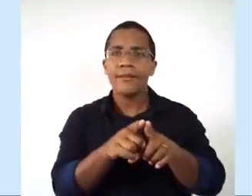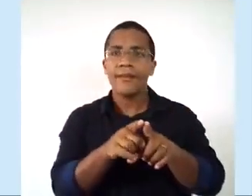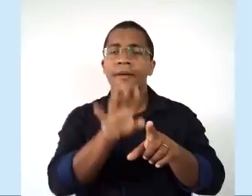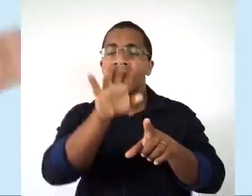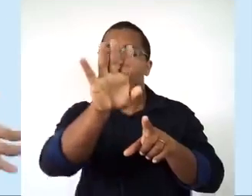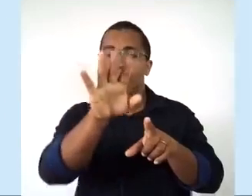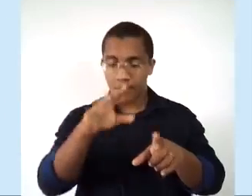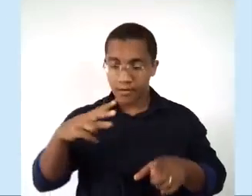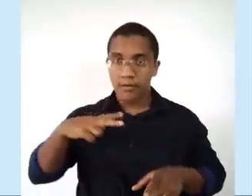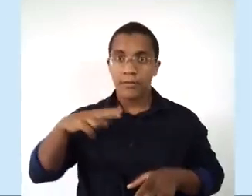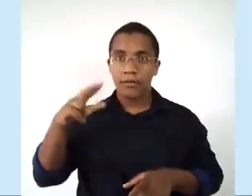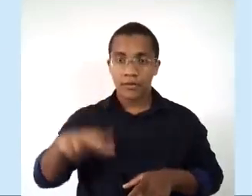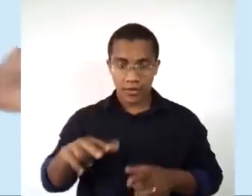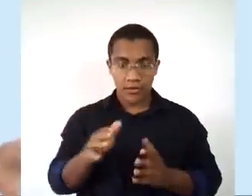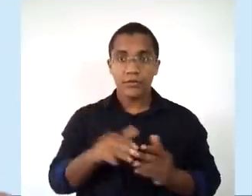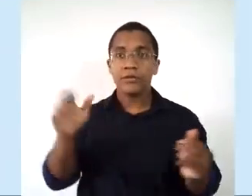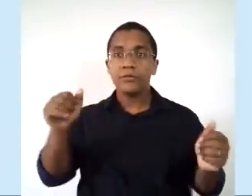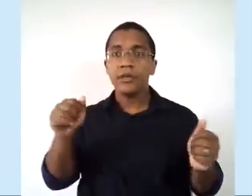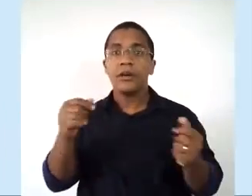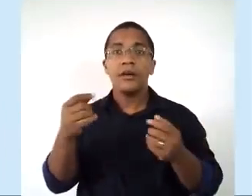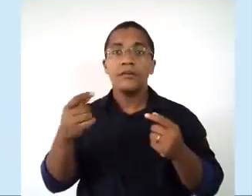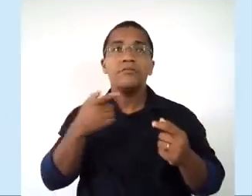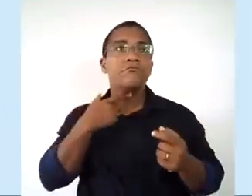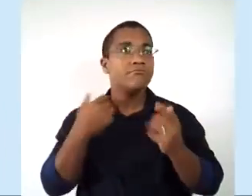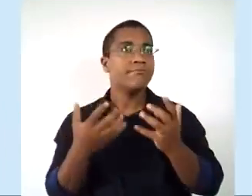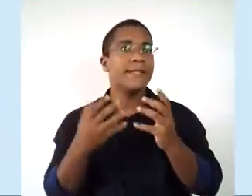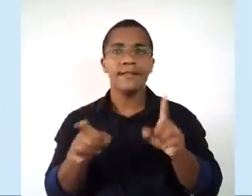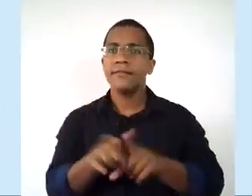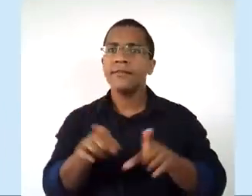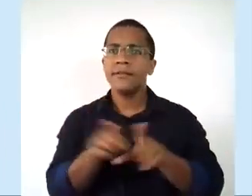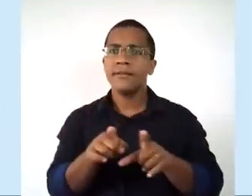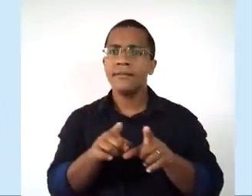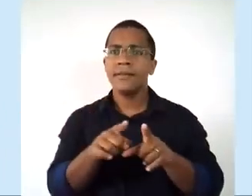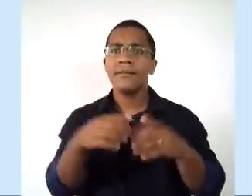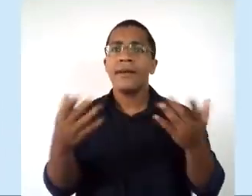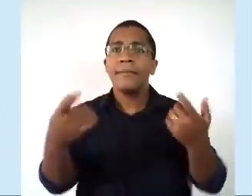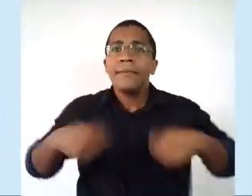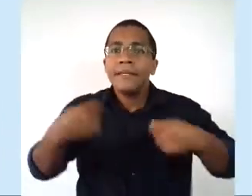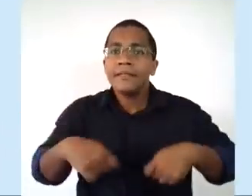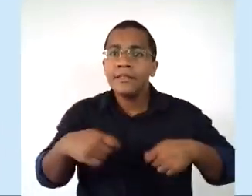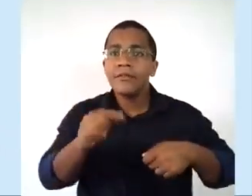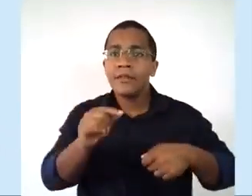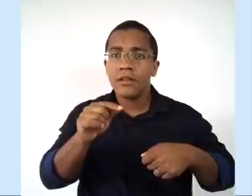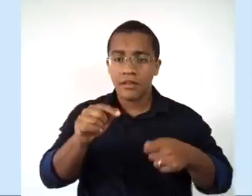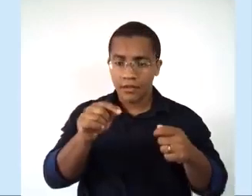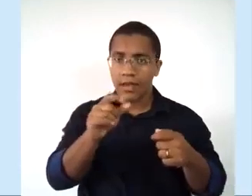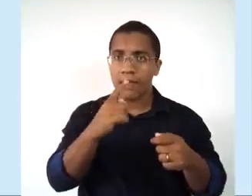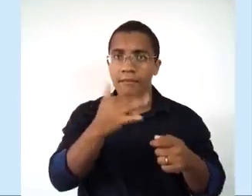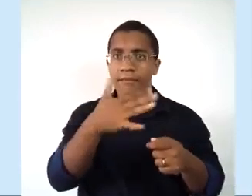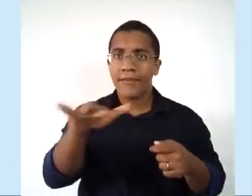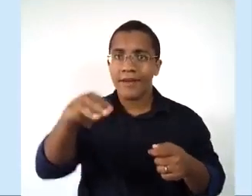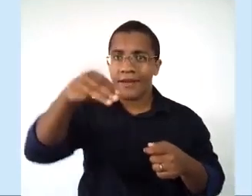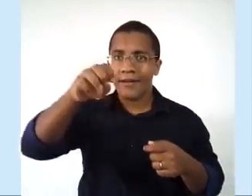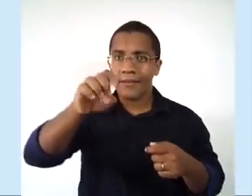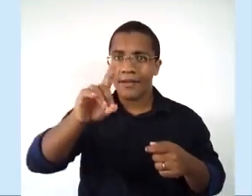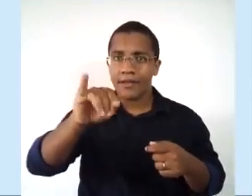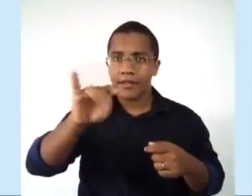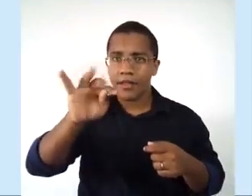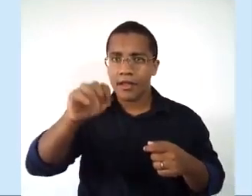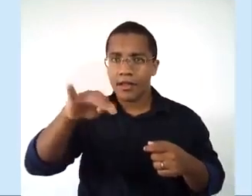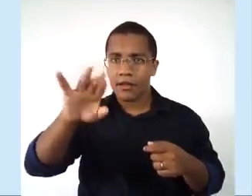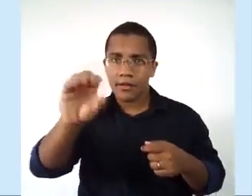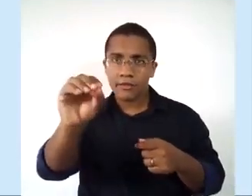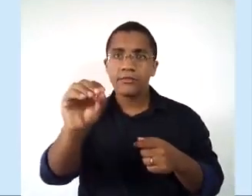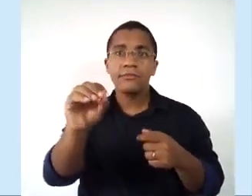Mas, para passar, o caminho mais fácil das Índias era o mar Mediterrâneo. Então, o é eles fizeram? Começaram a inventar novas